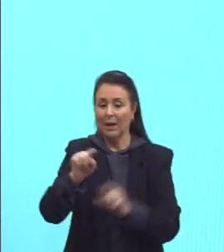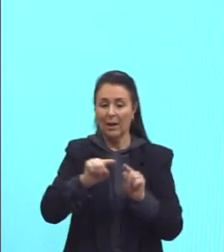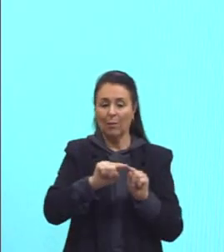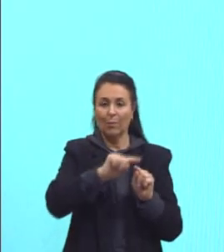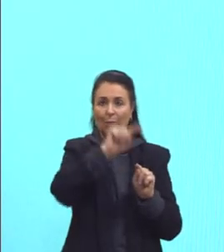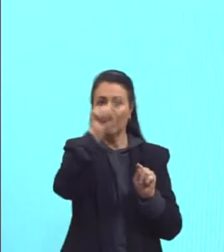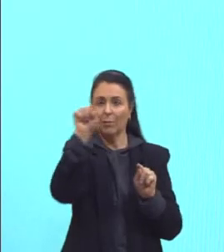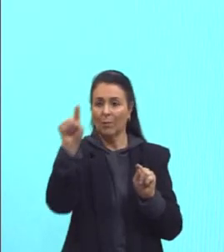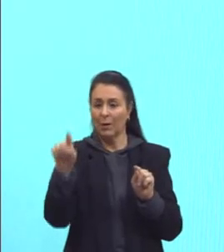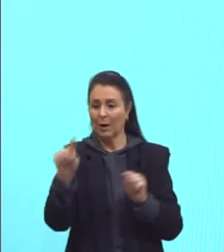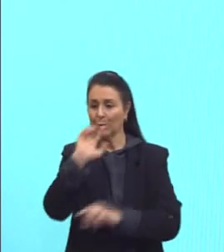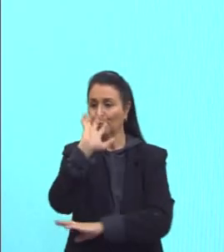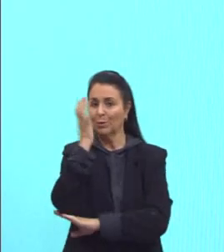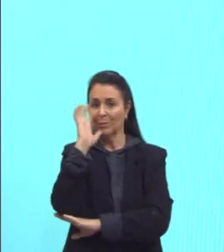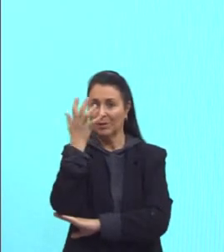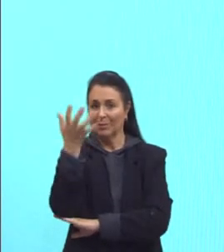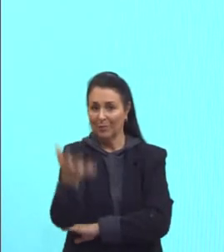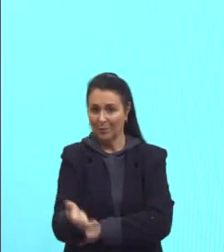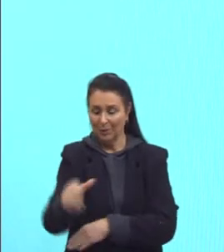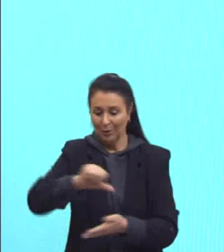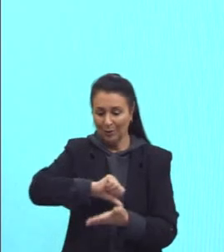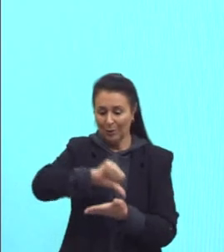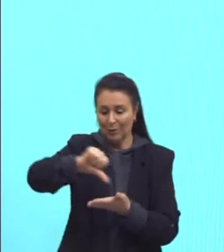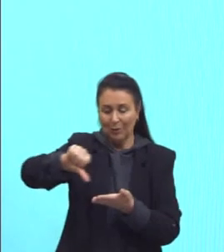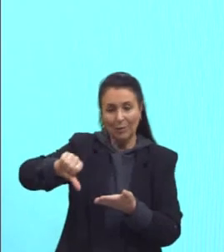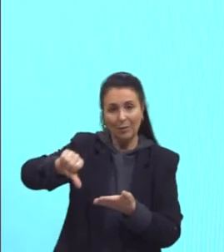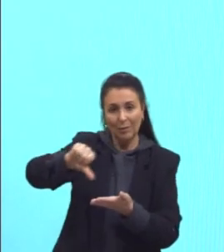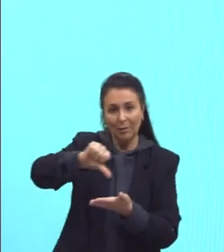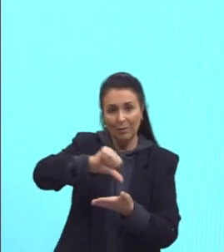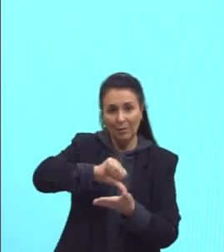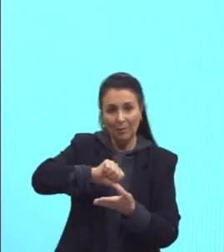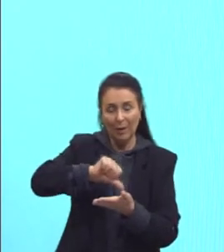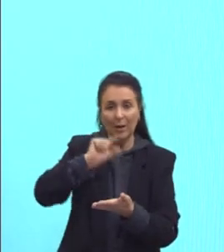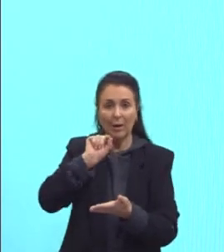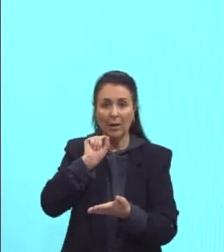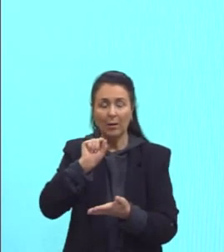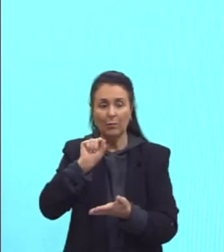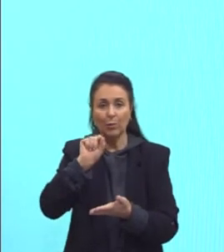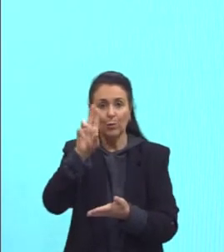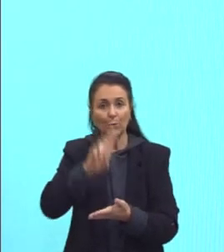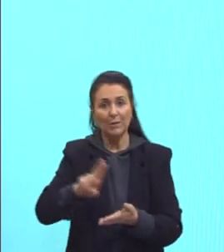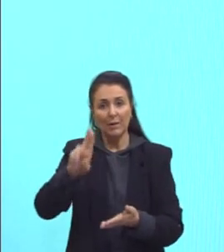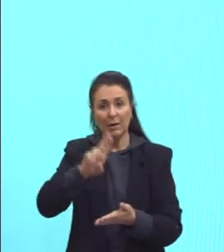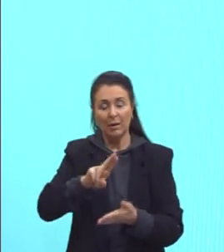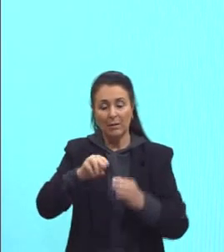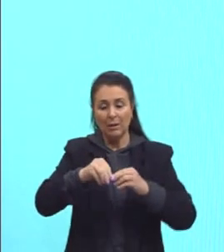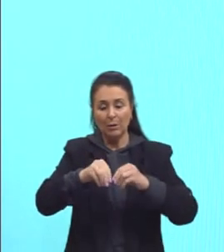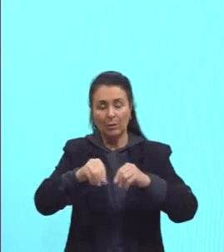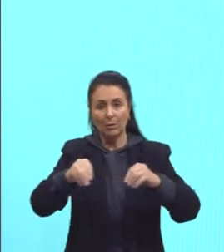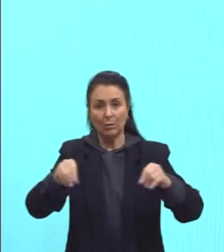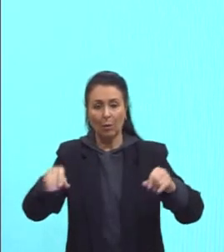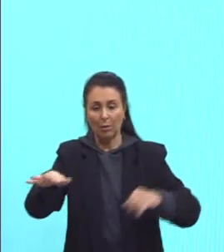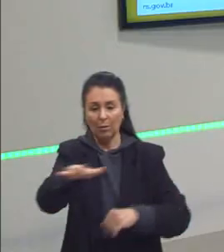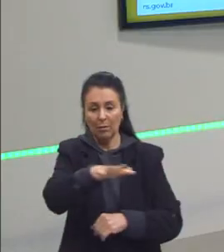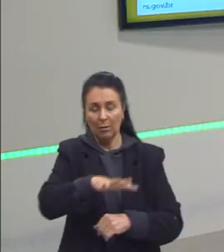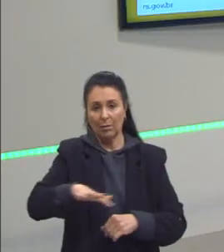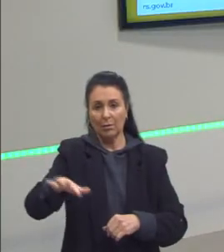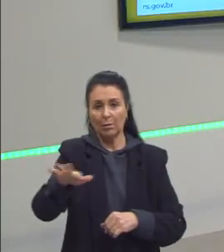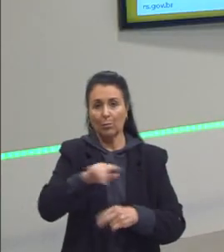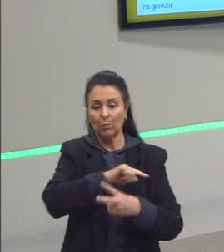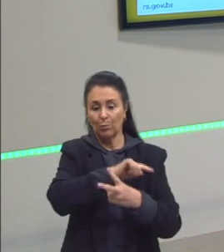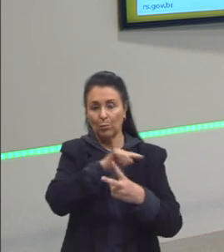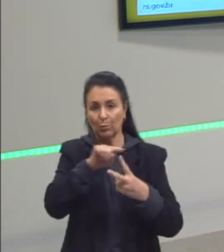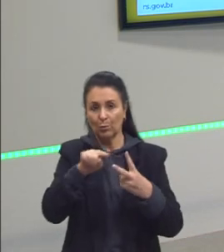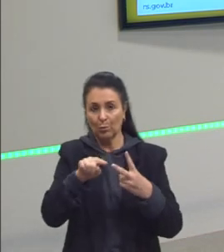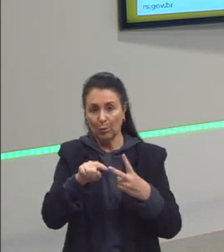desmatamento justamente tu vai ganhar, Quem for utilizar essas áreas, né? Vai ser justamente duas...